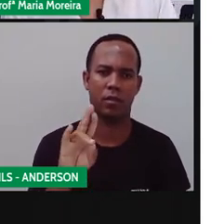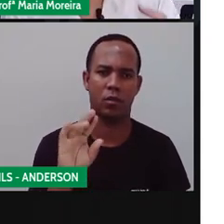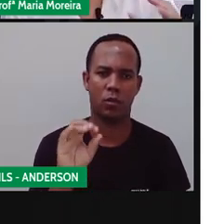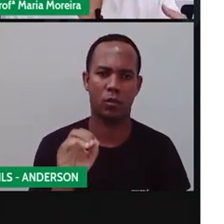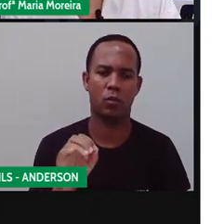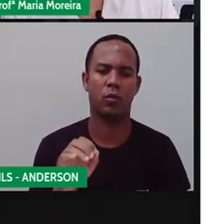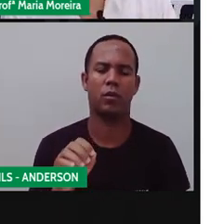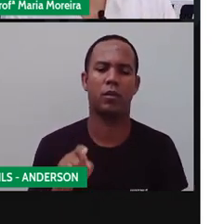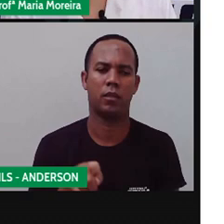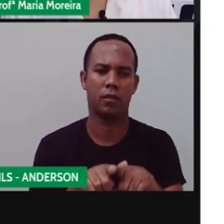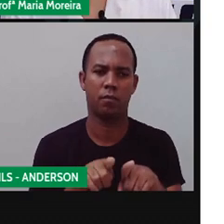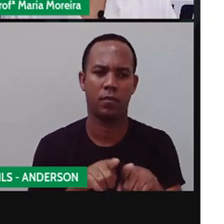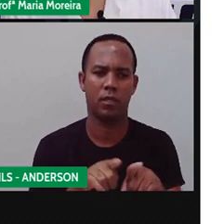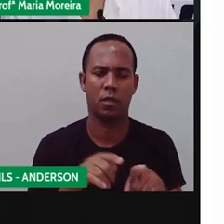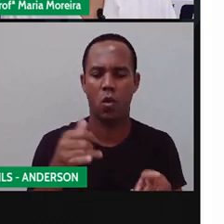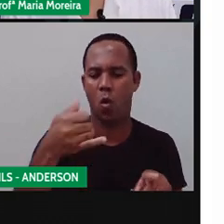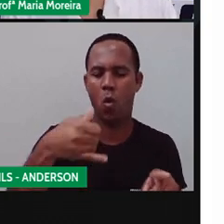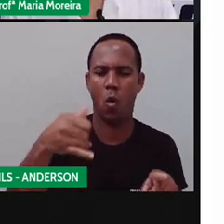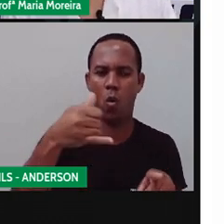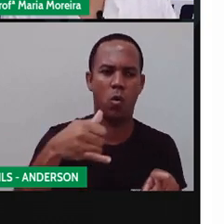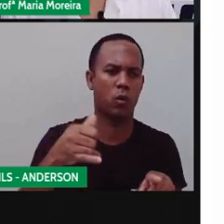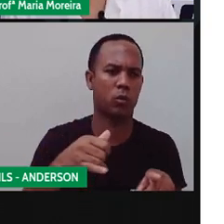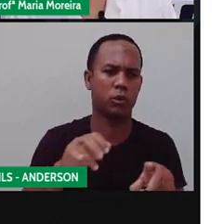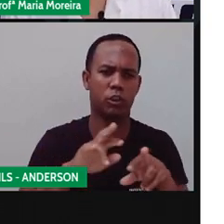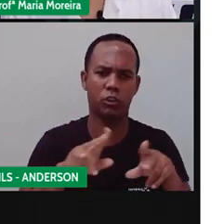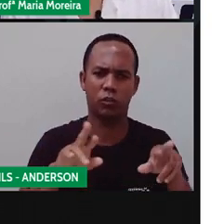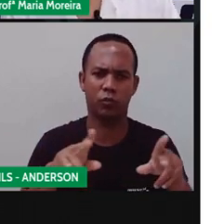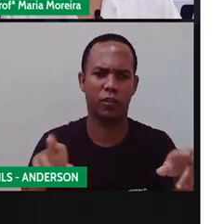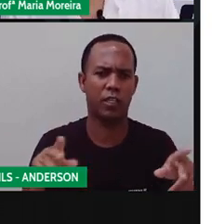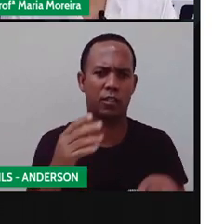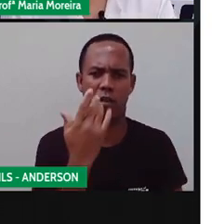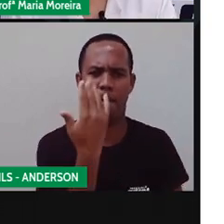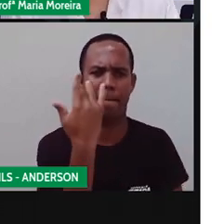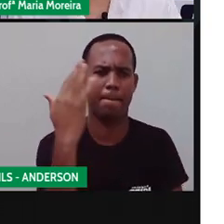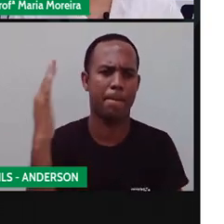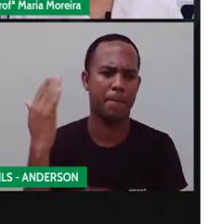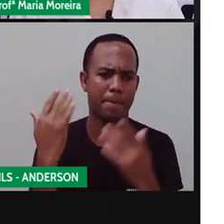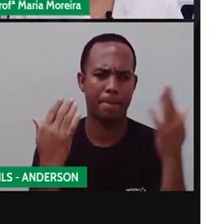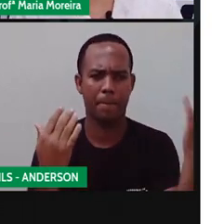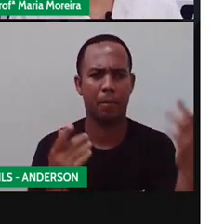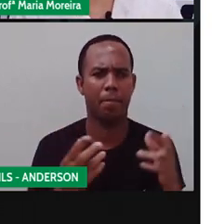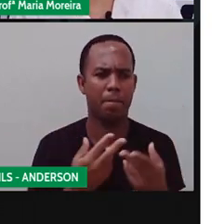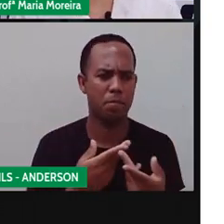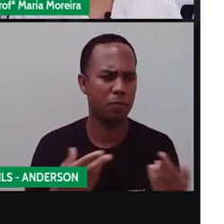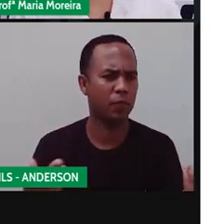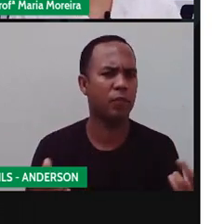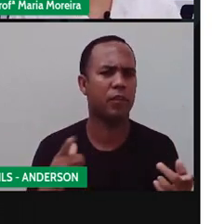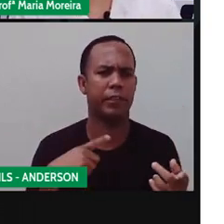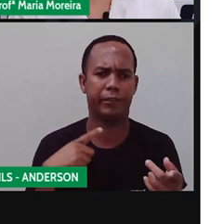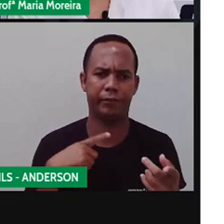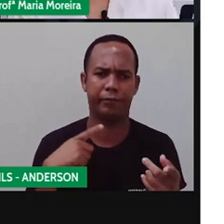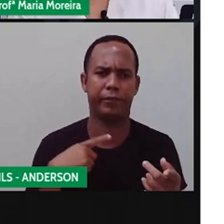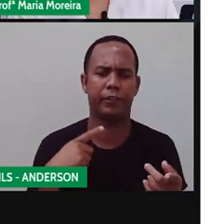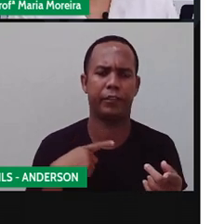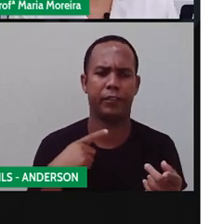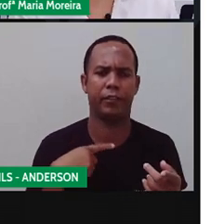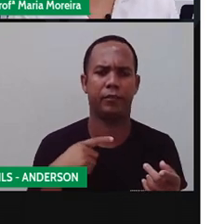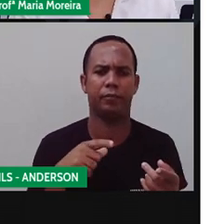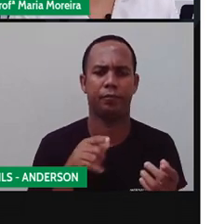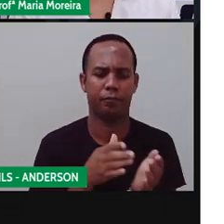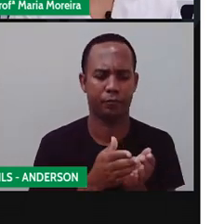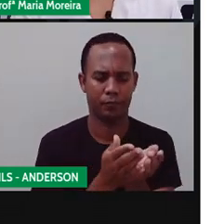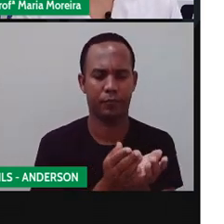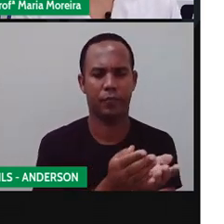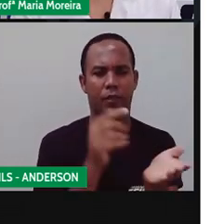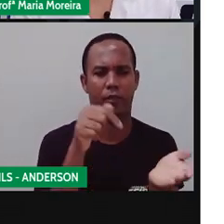culinária africana e muitas outras que a gente vai ver aí no decorrer dessa aula, certo? E aí a Pró trouxe a